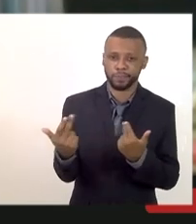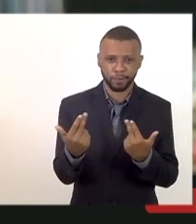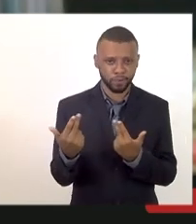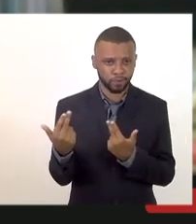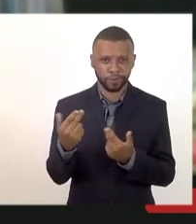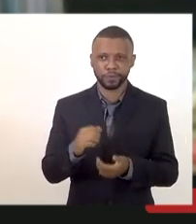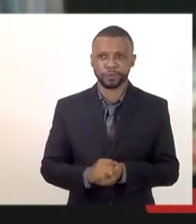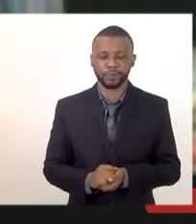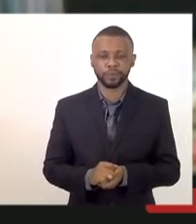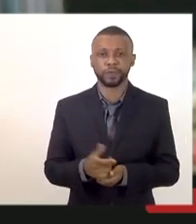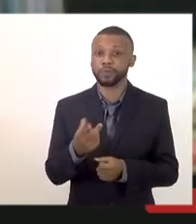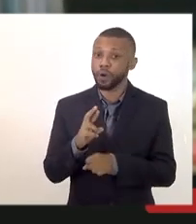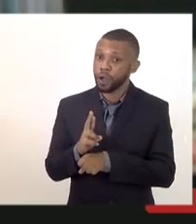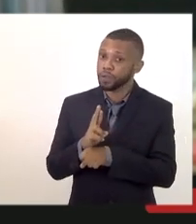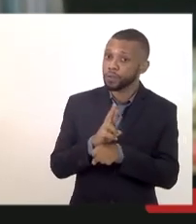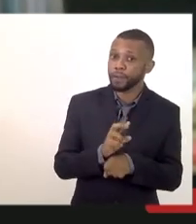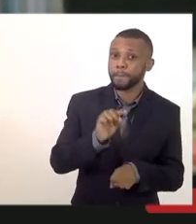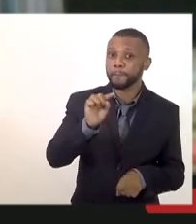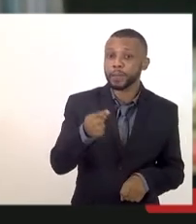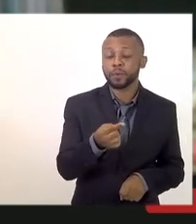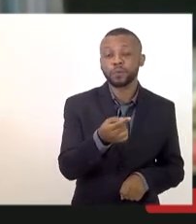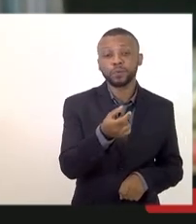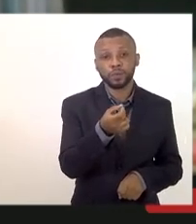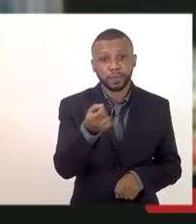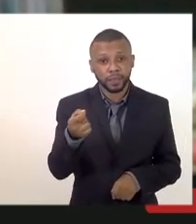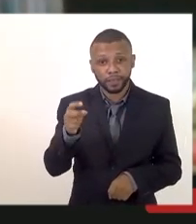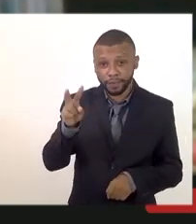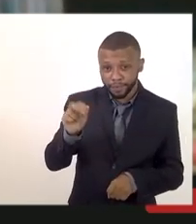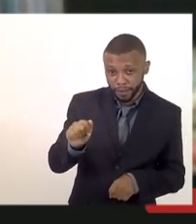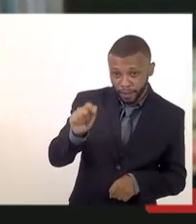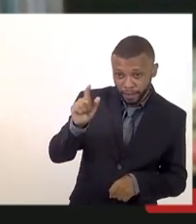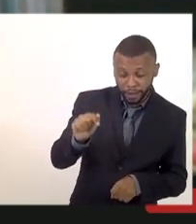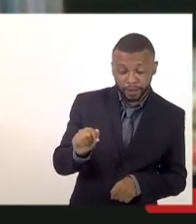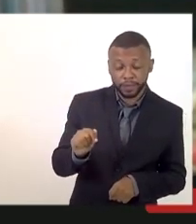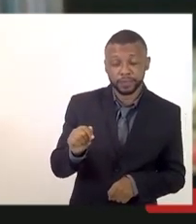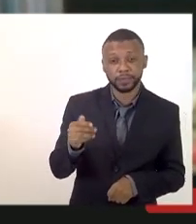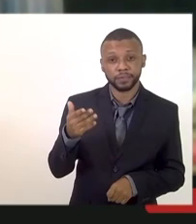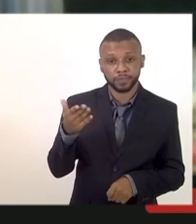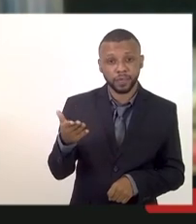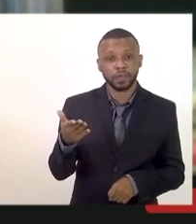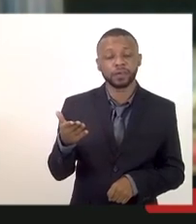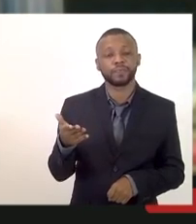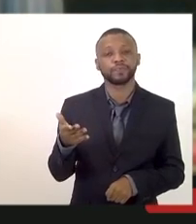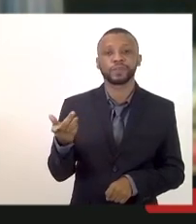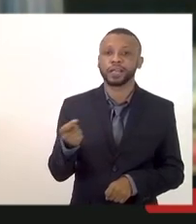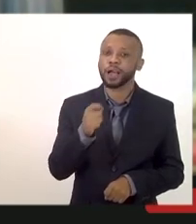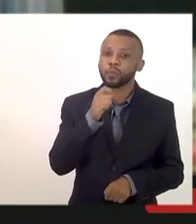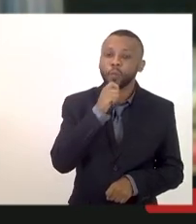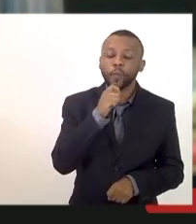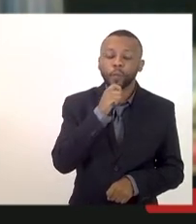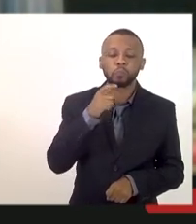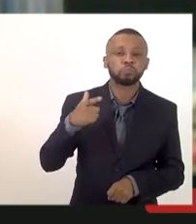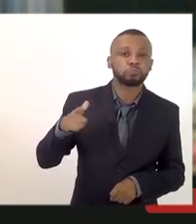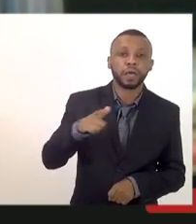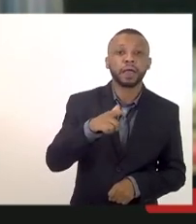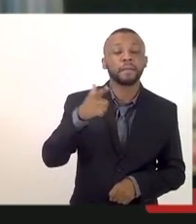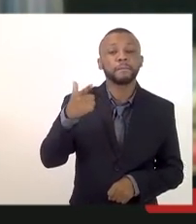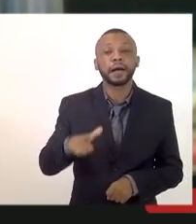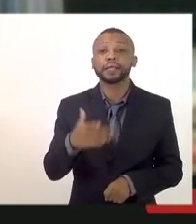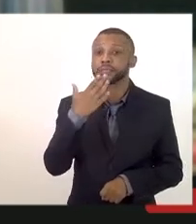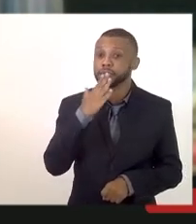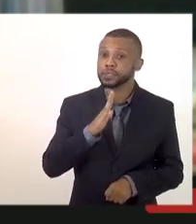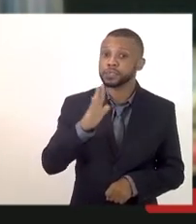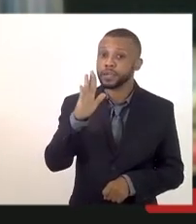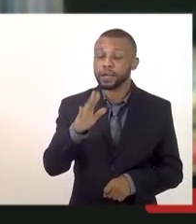reservadas 1.200 vagas e dessas 1.200 vagas não tem mais candidatos habilitados dentro